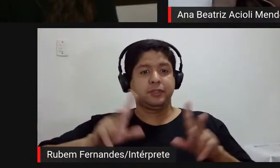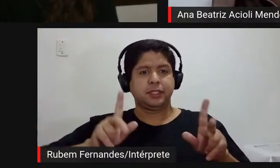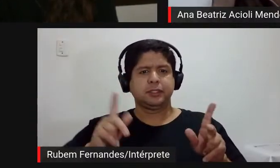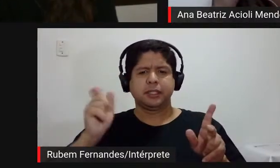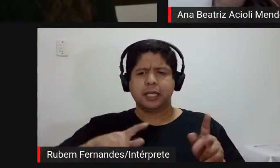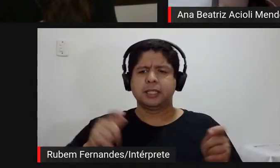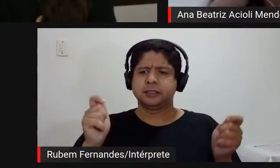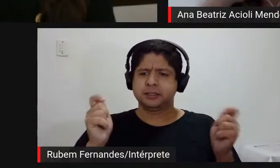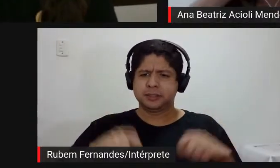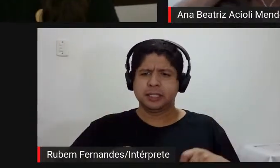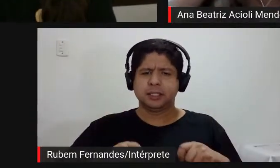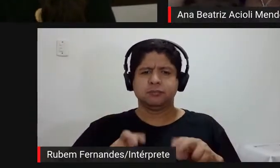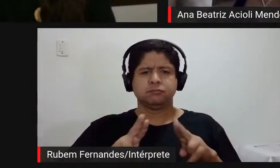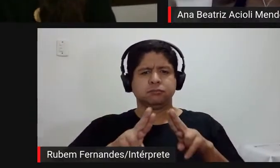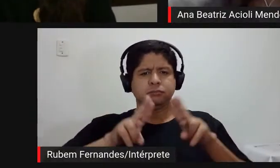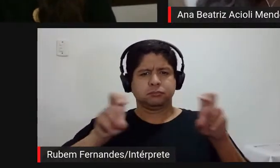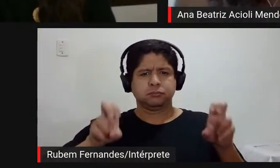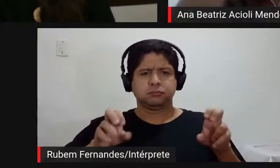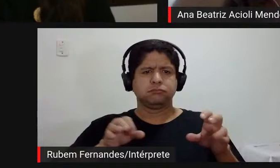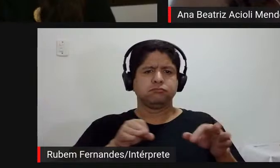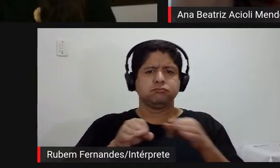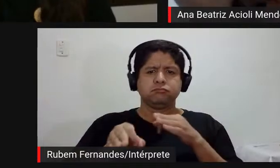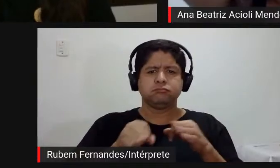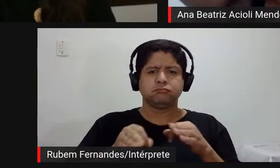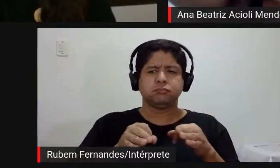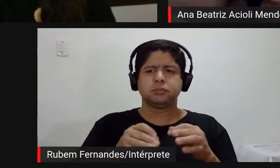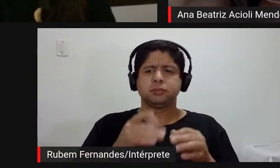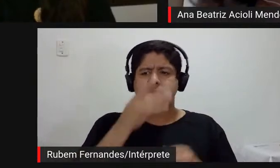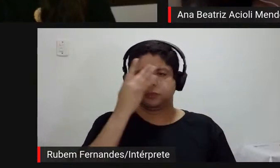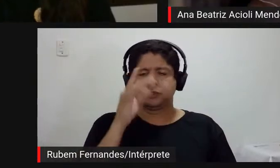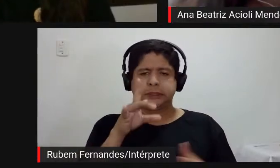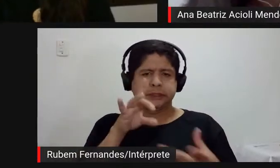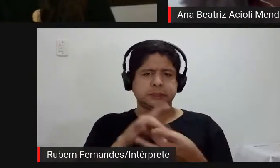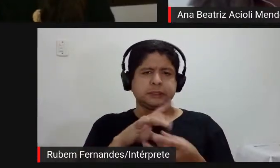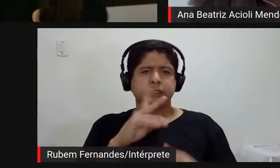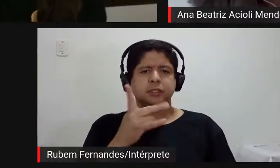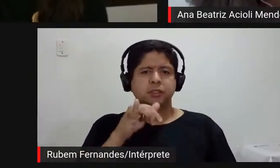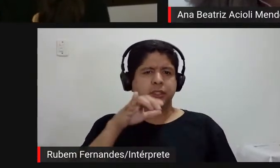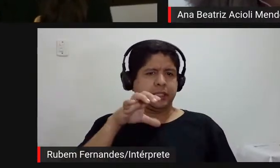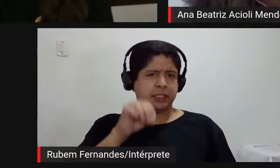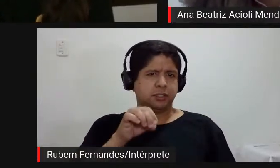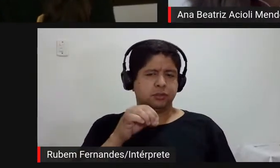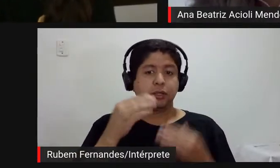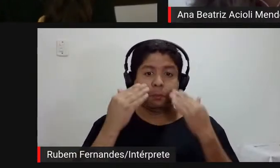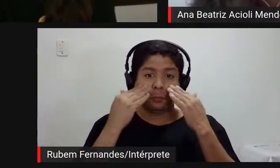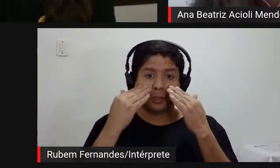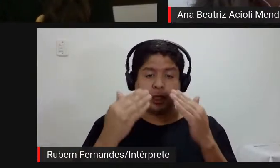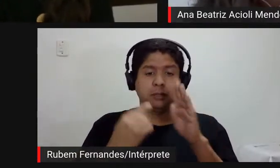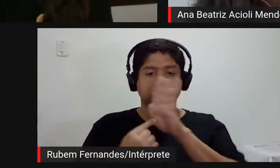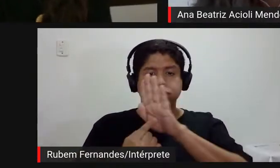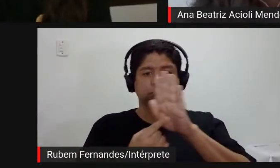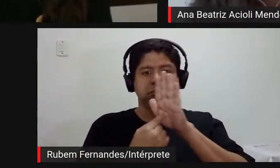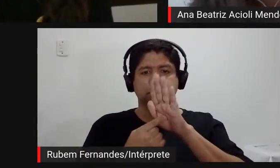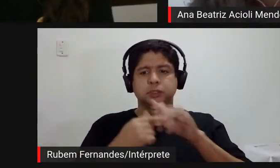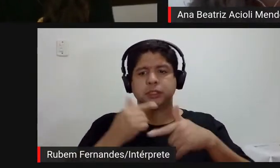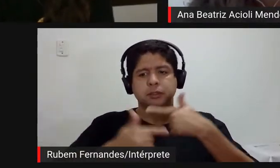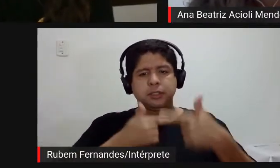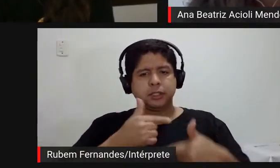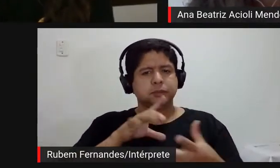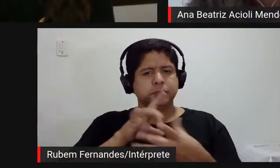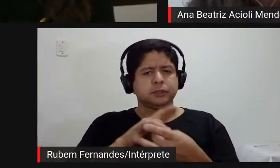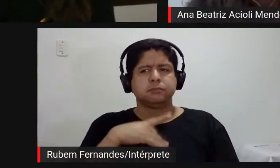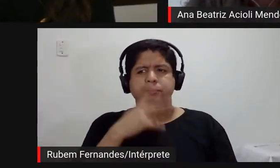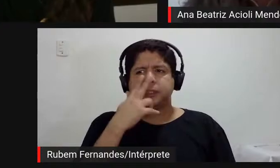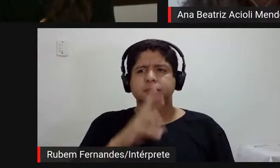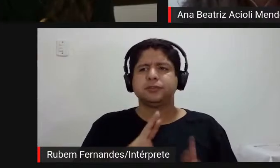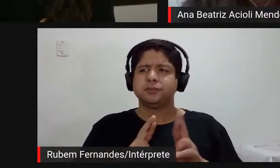mesmo uma questão que muitos fazem em relação ao L85 apresentar os trabalhos do L85 hoje num contexto tão diferente